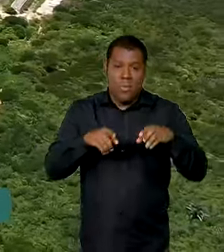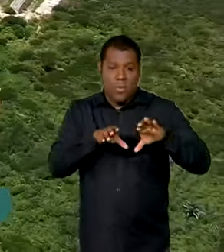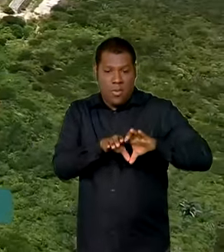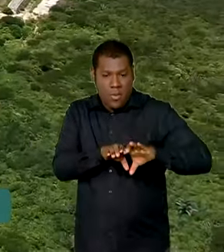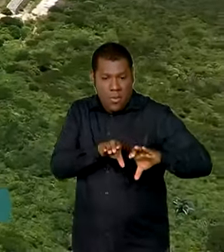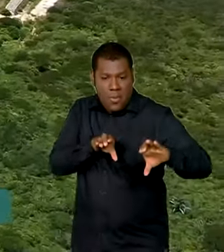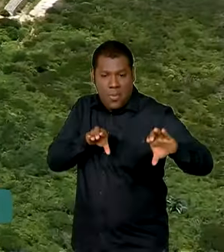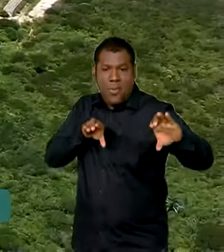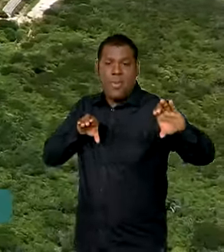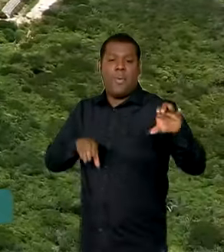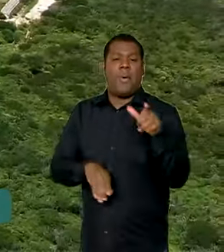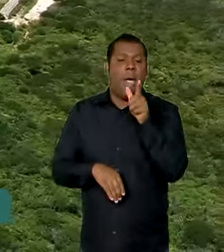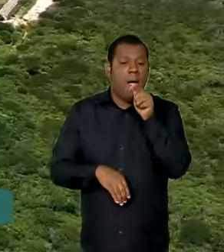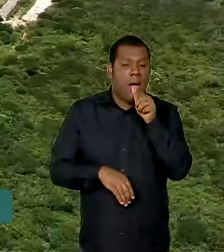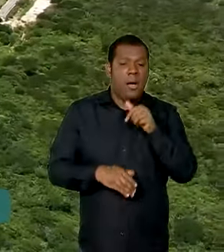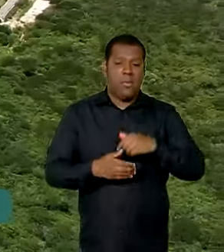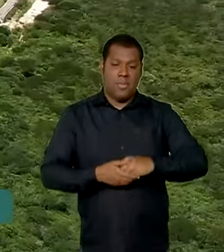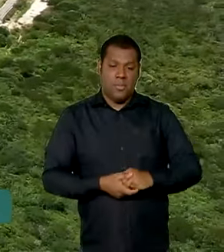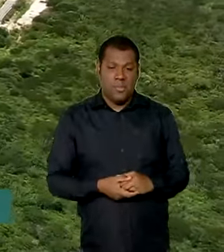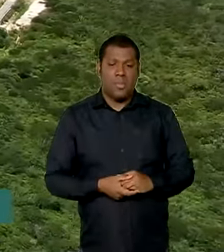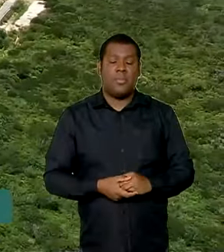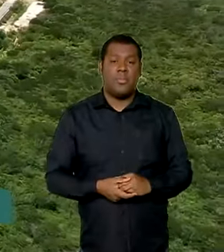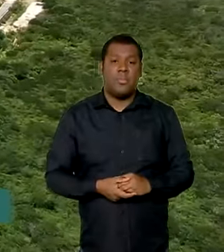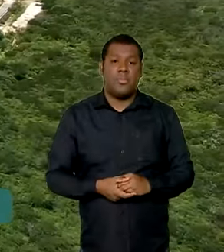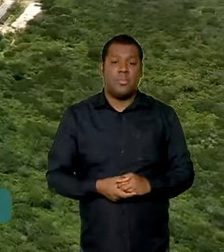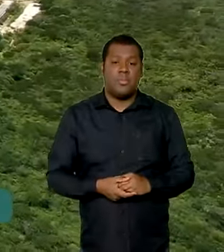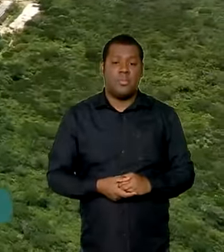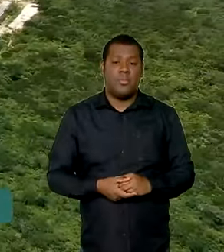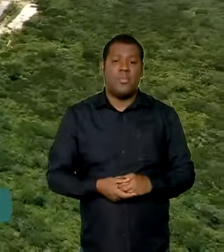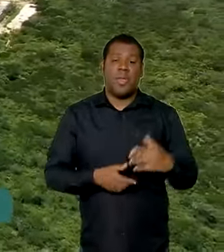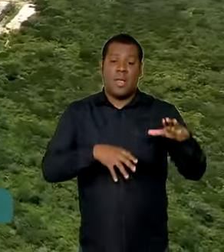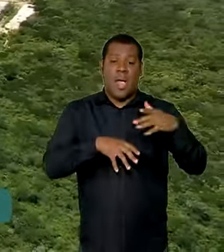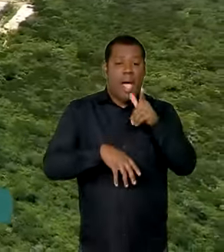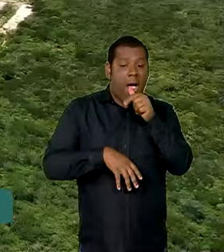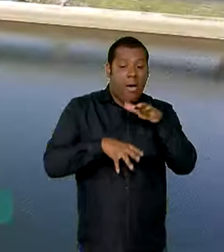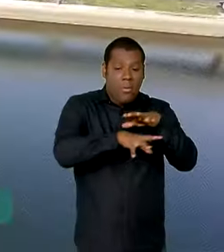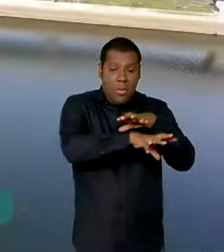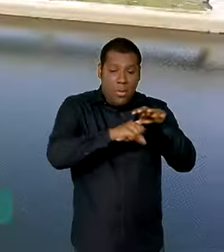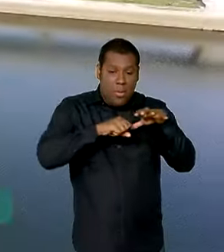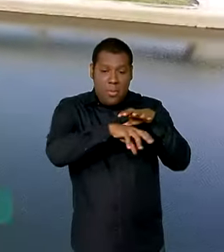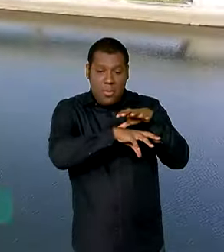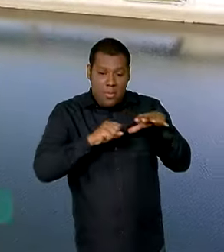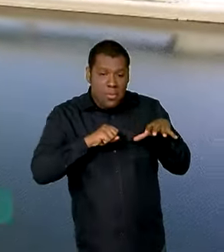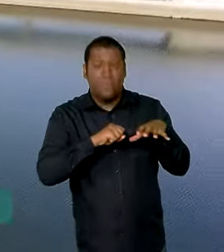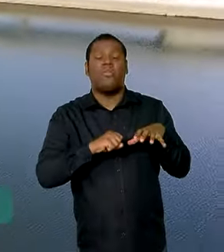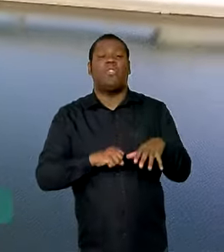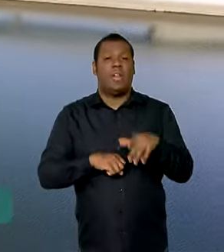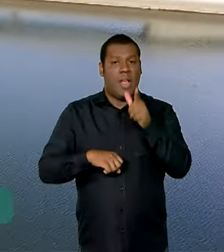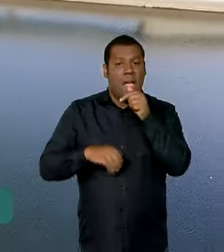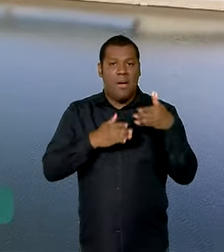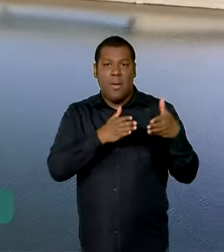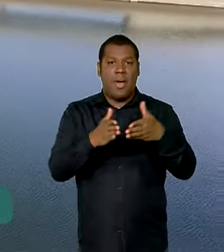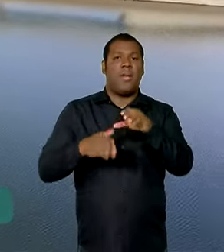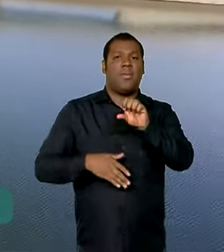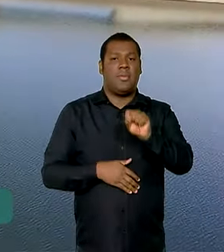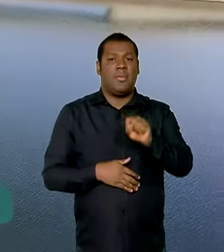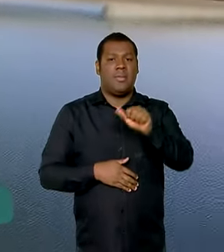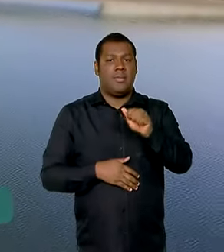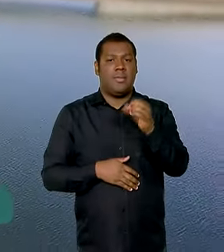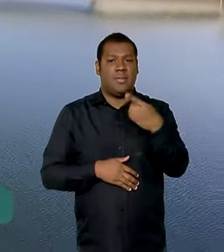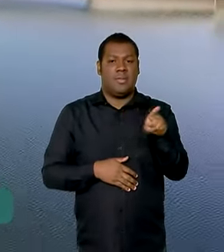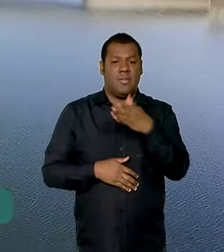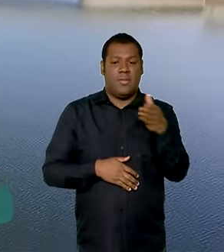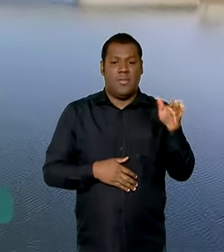mundo, o projeto é conectado à transposição do Rio São Francisco, que foi iniciada em 2007, no